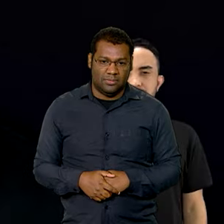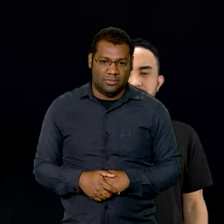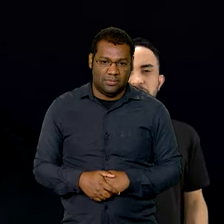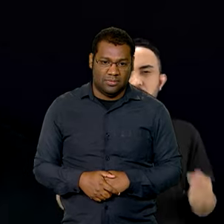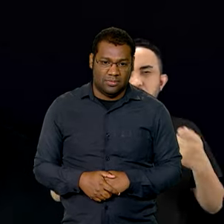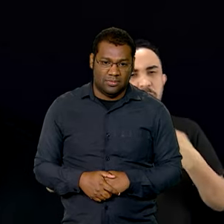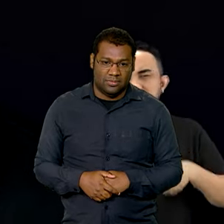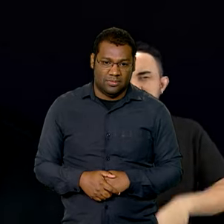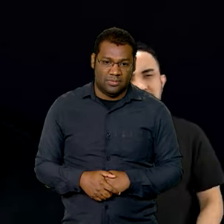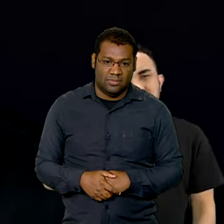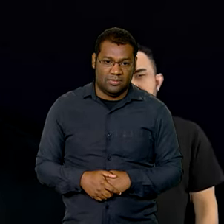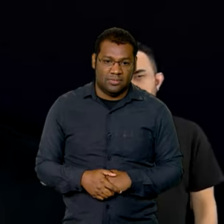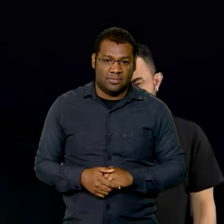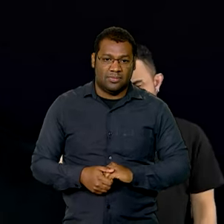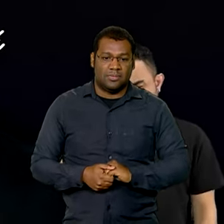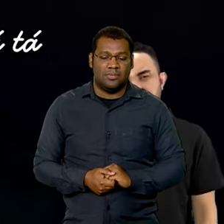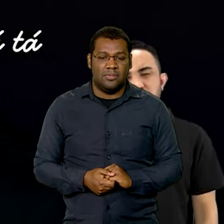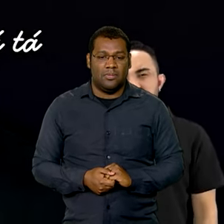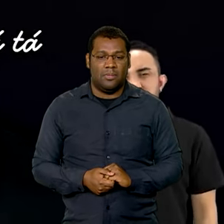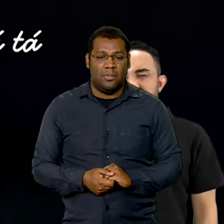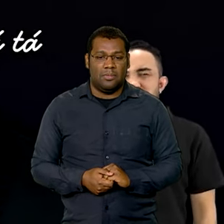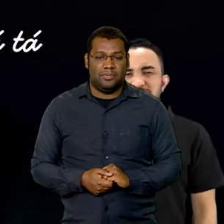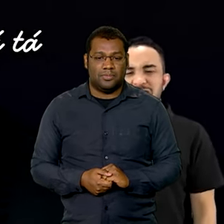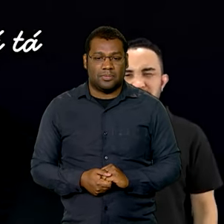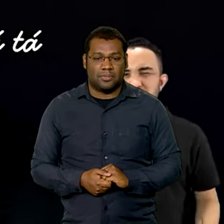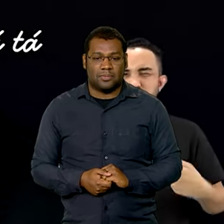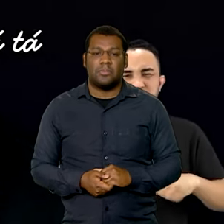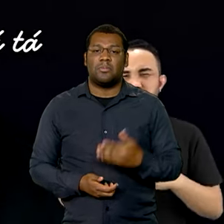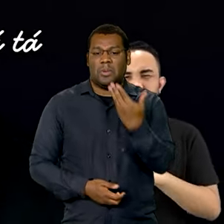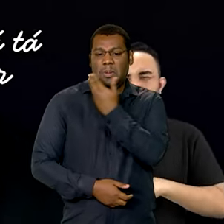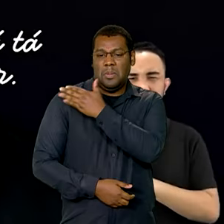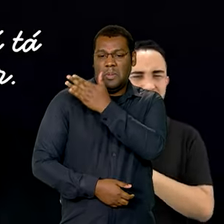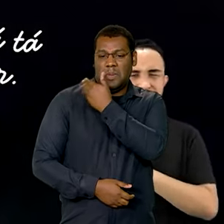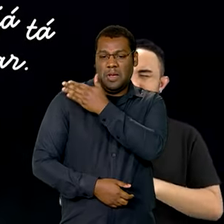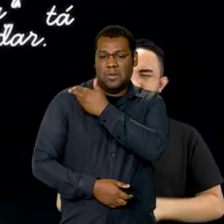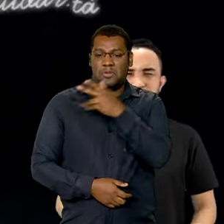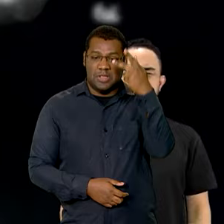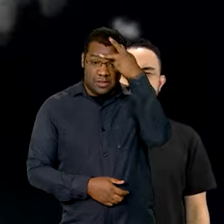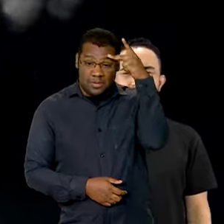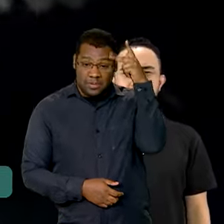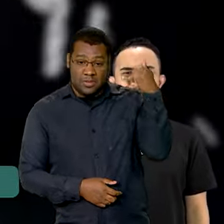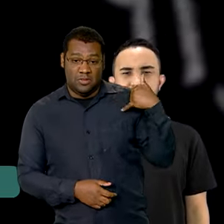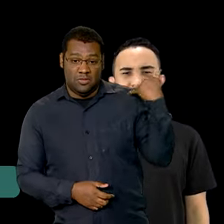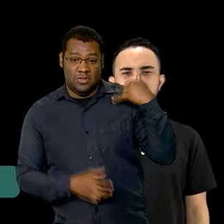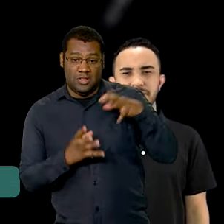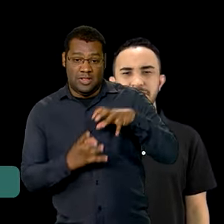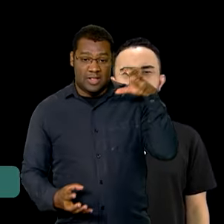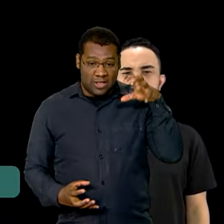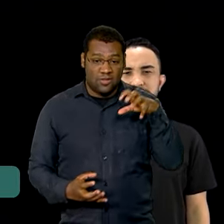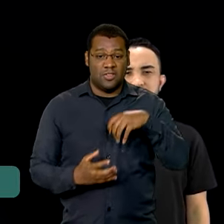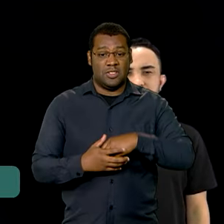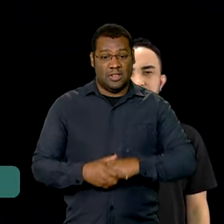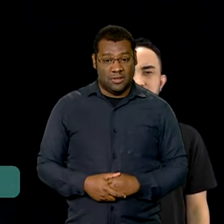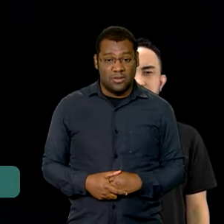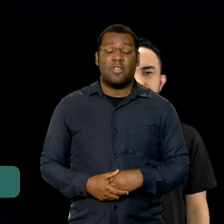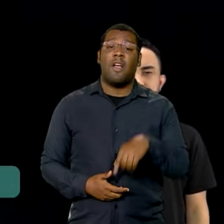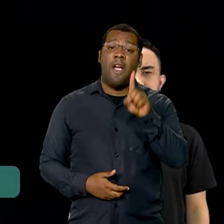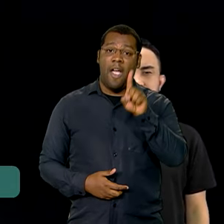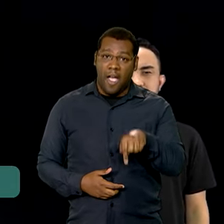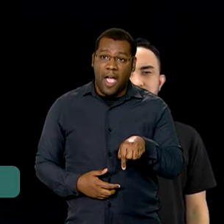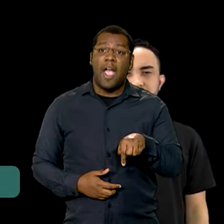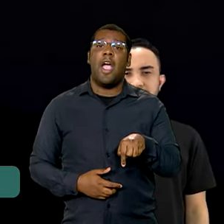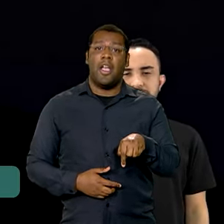O etarismo, também chamado de idadismo, o preconceito em relação à idade, é uma forma de